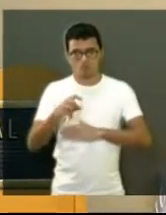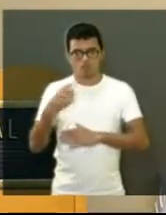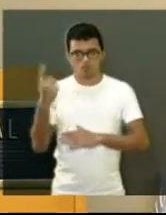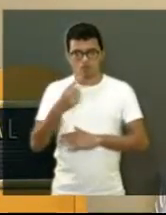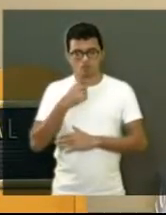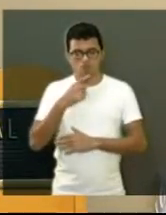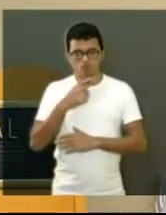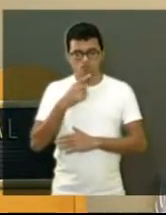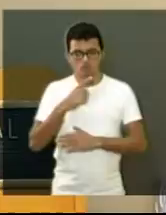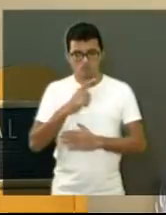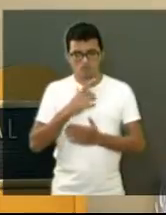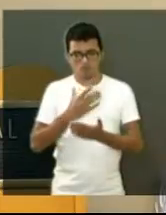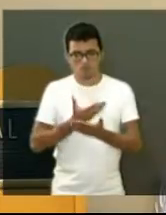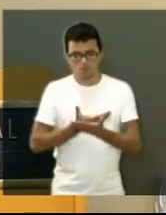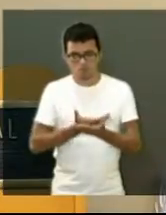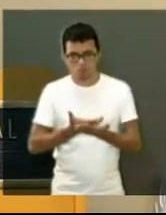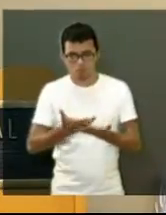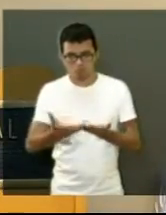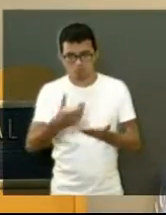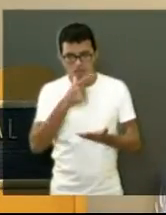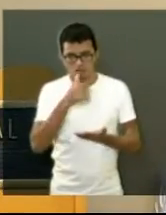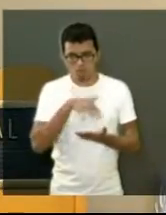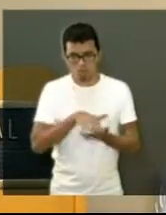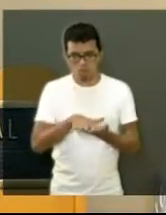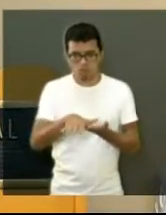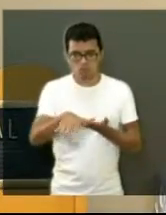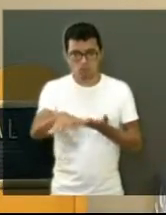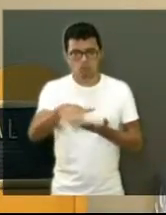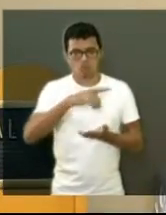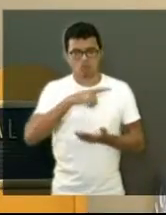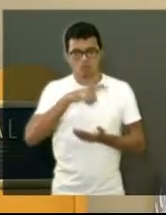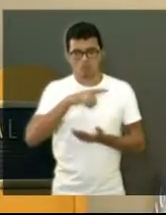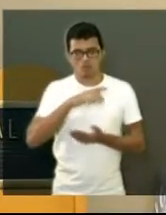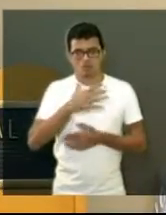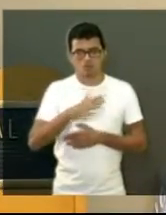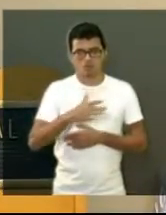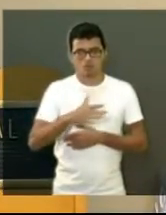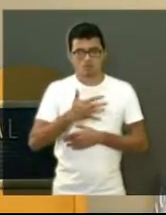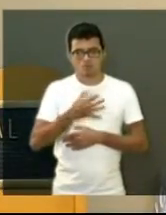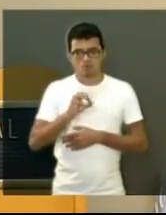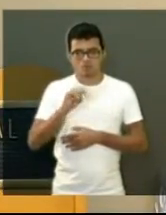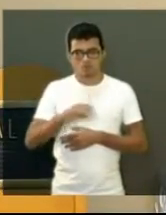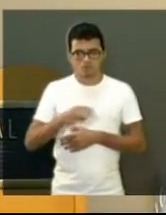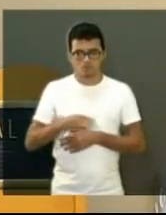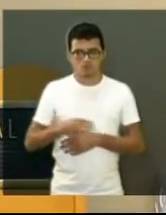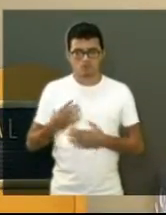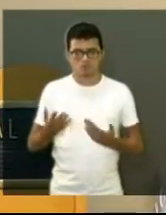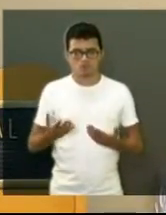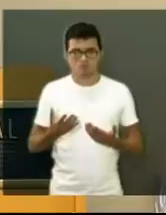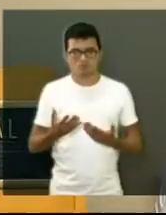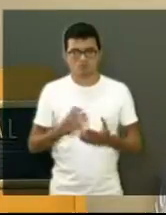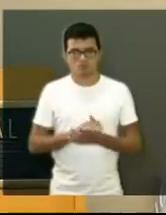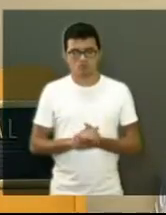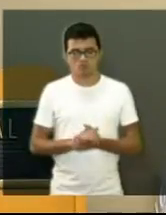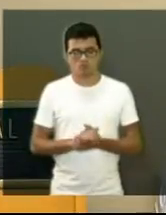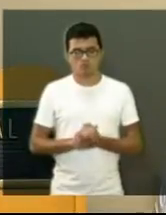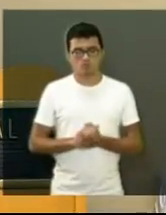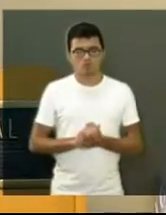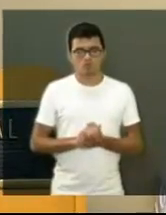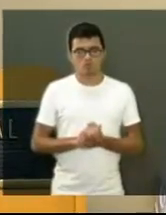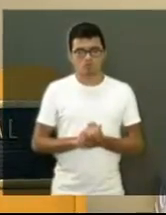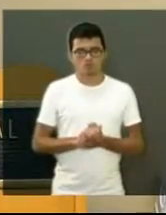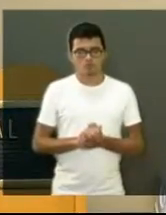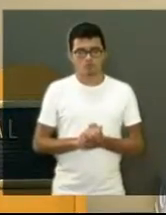aonde vamos escoar a água que vem a 10 metros, aonde tem bueiro. Então, ele canaliza todo esse lugar,